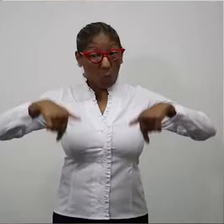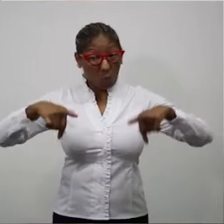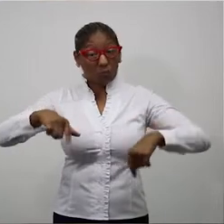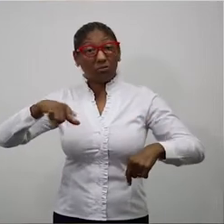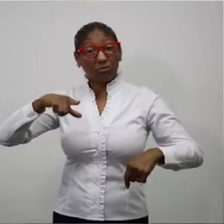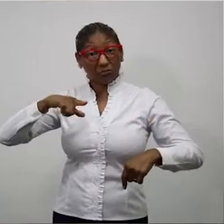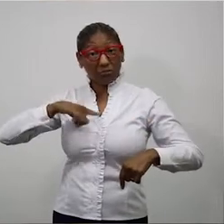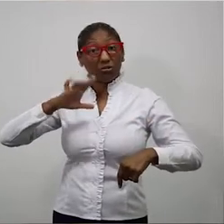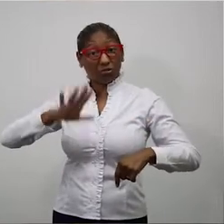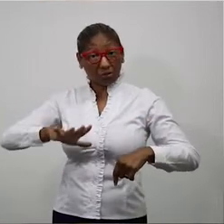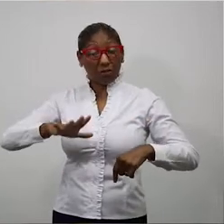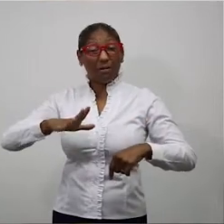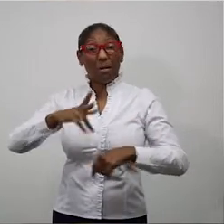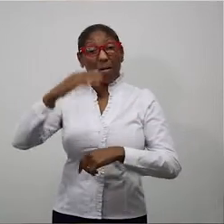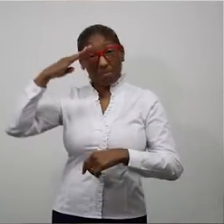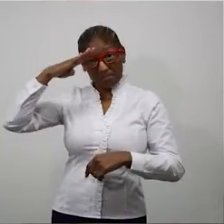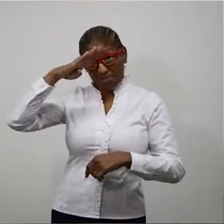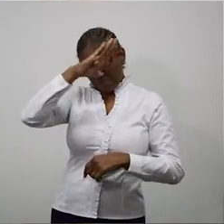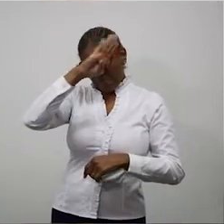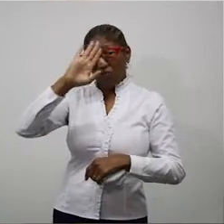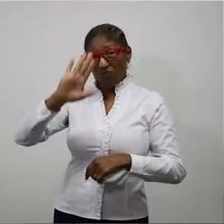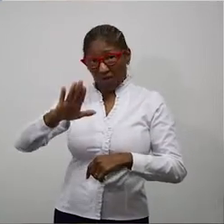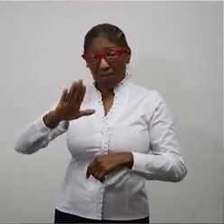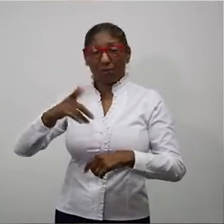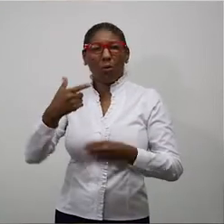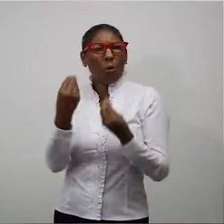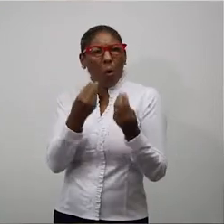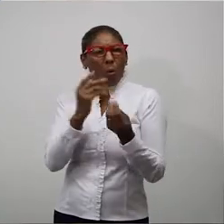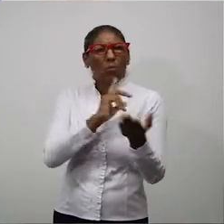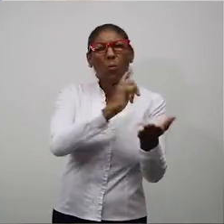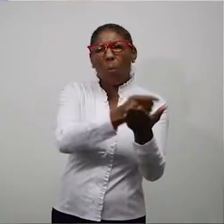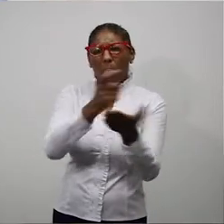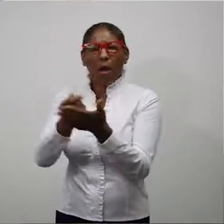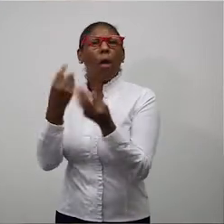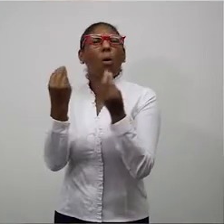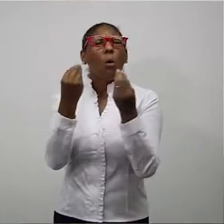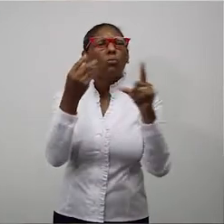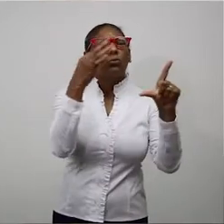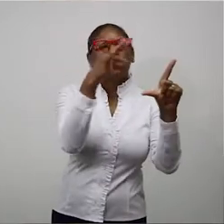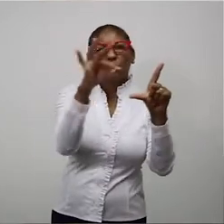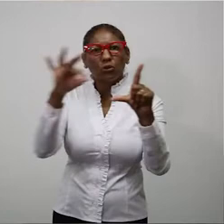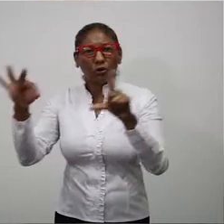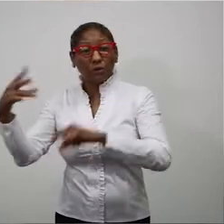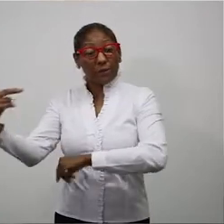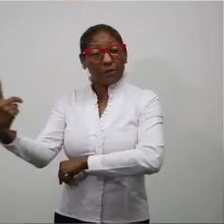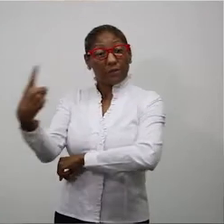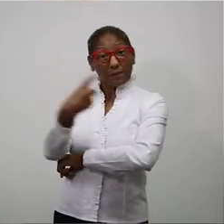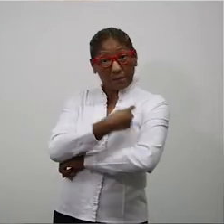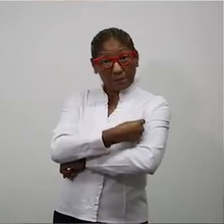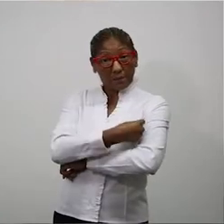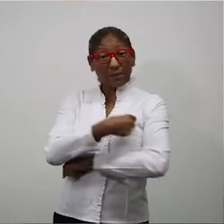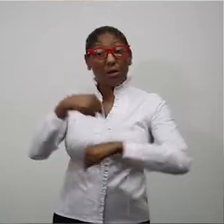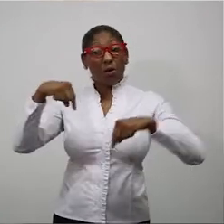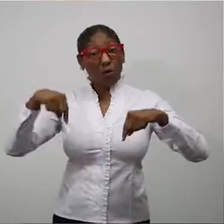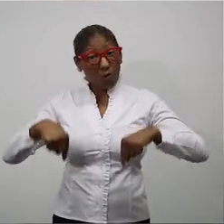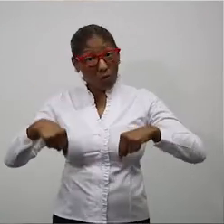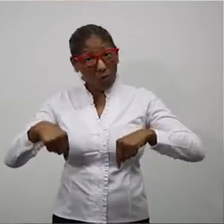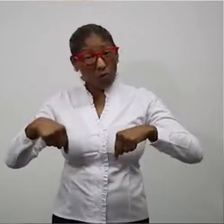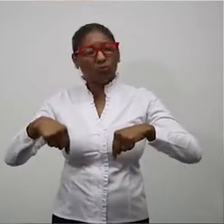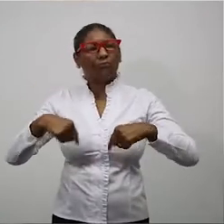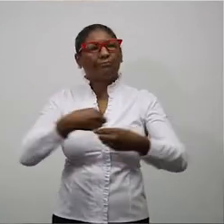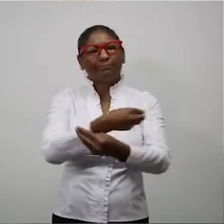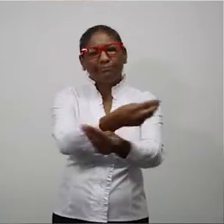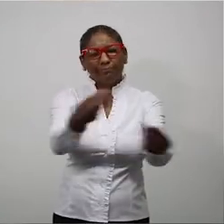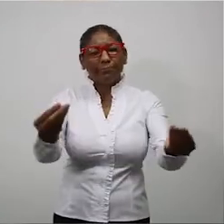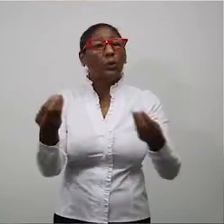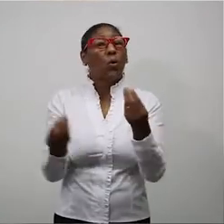medida provisória publicada pelo Presidente da República sobre aquisição logística em relação às vacinas, então a gente renova a confiança